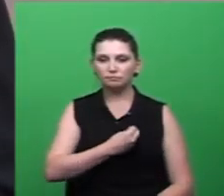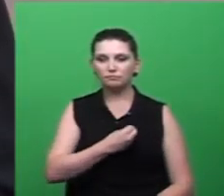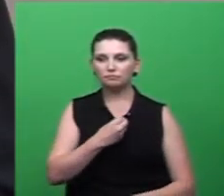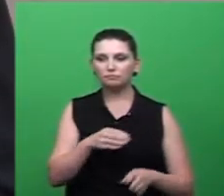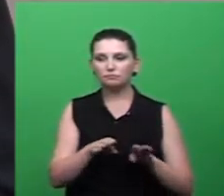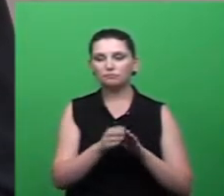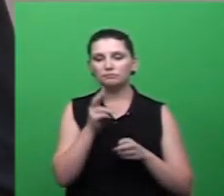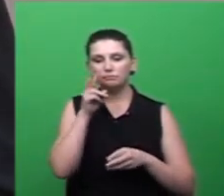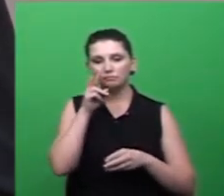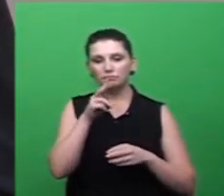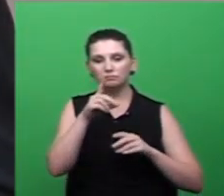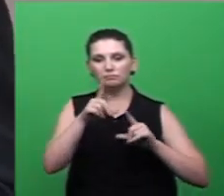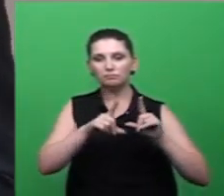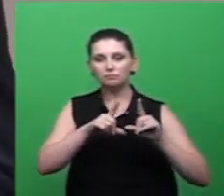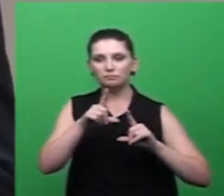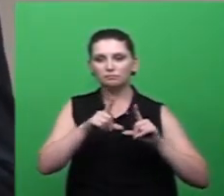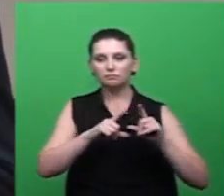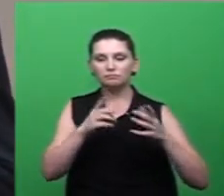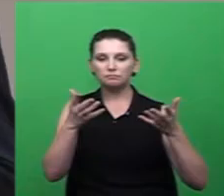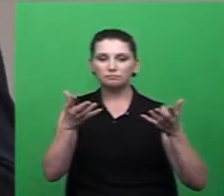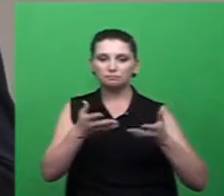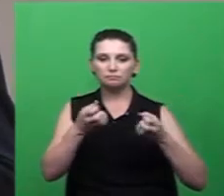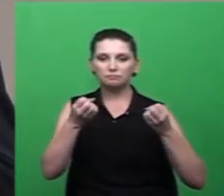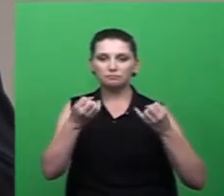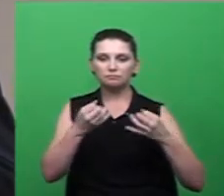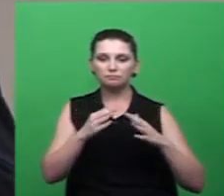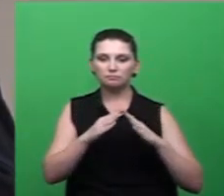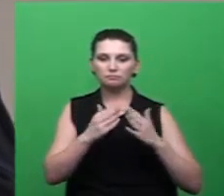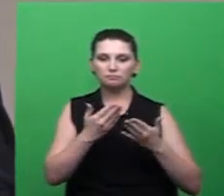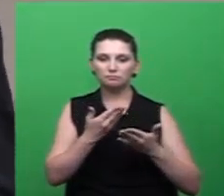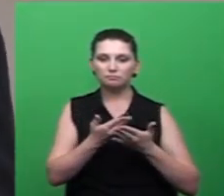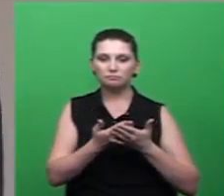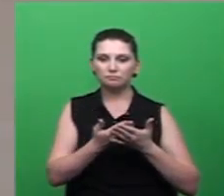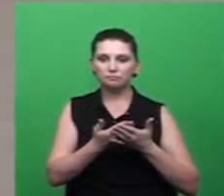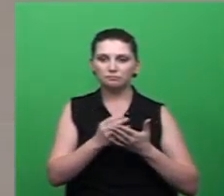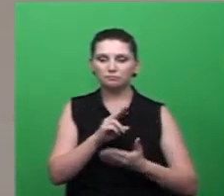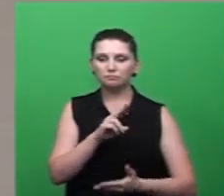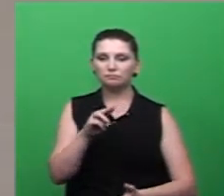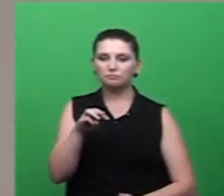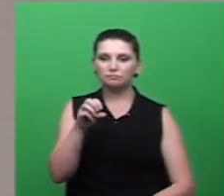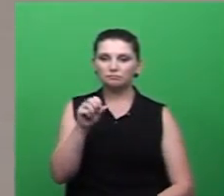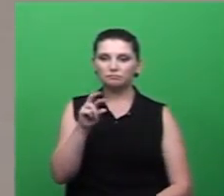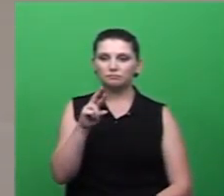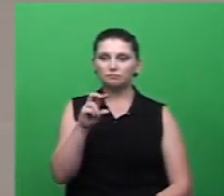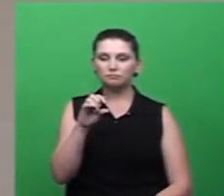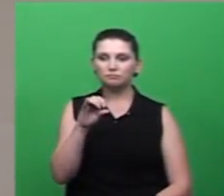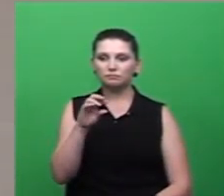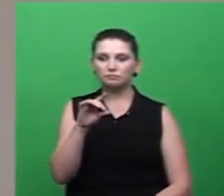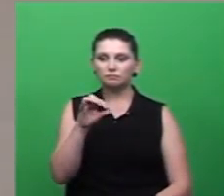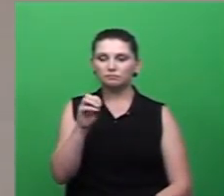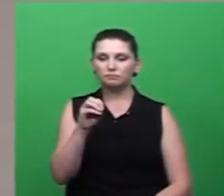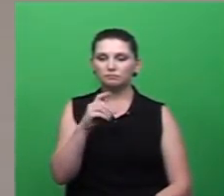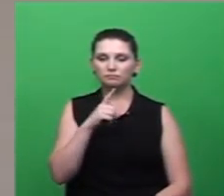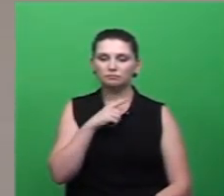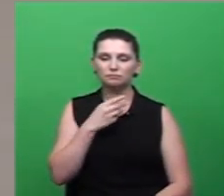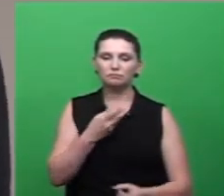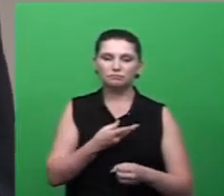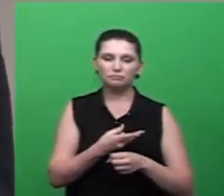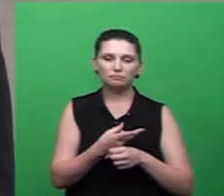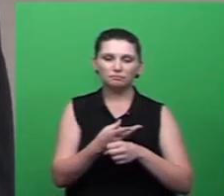colégio Marcílio Dias na verdade estive nesses dias com a vigilância sanitária